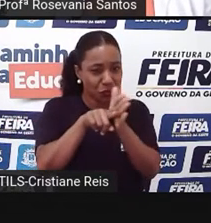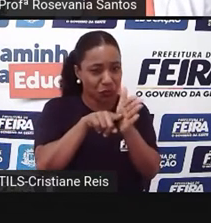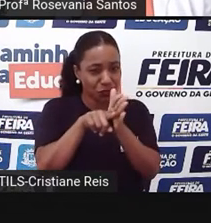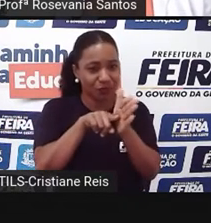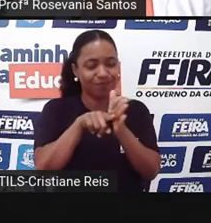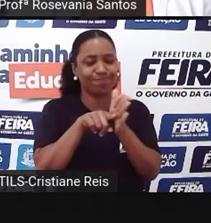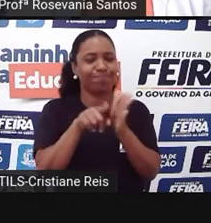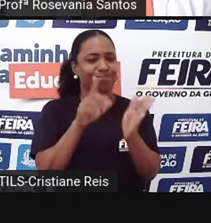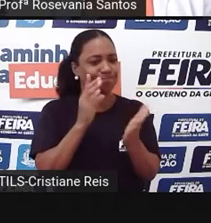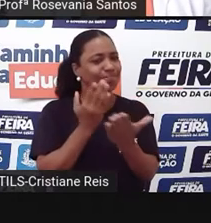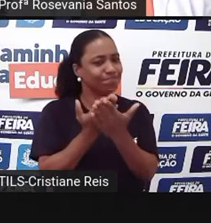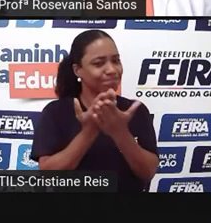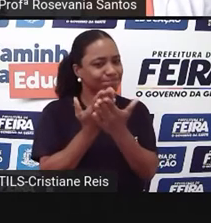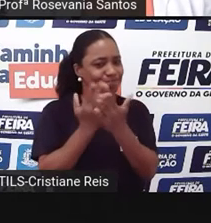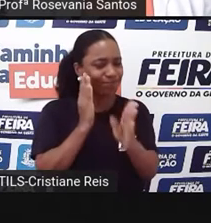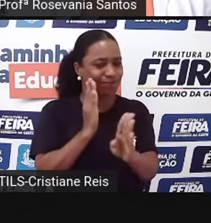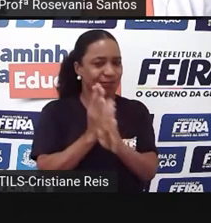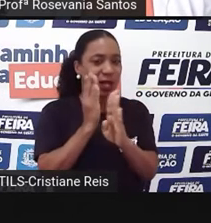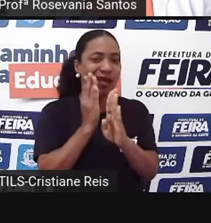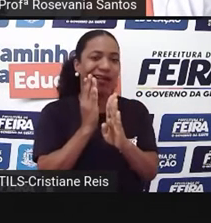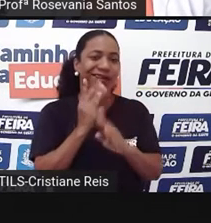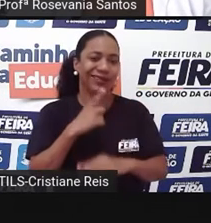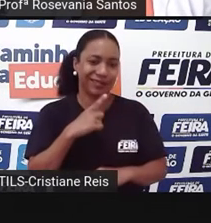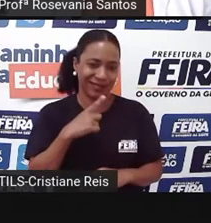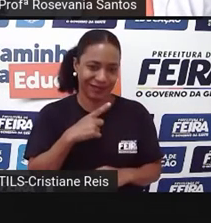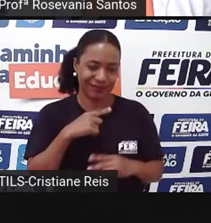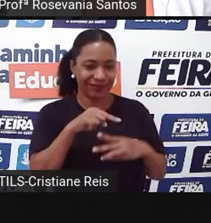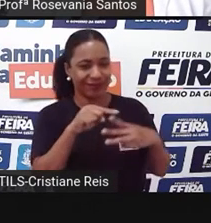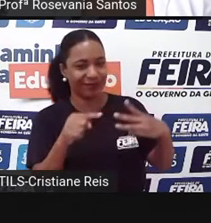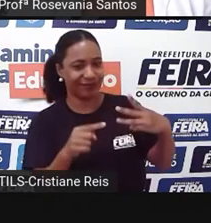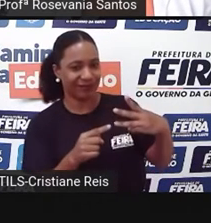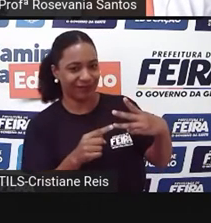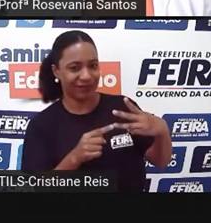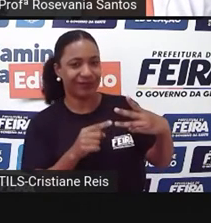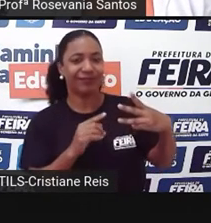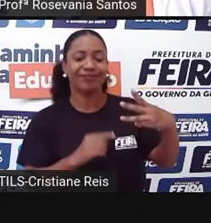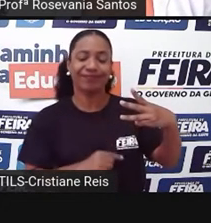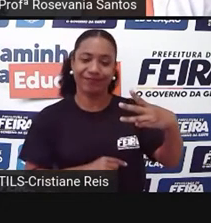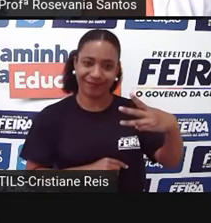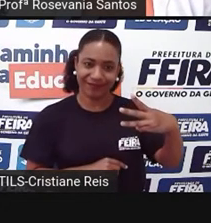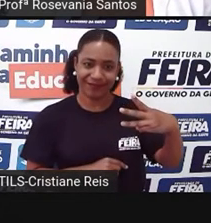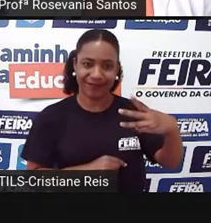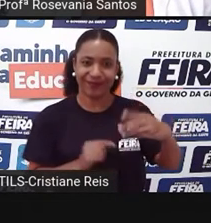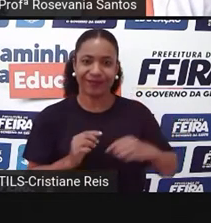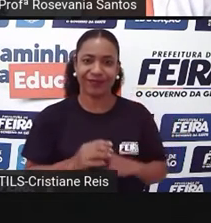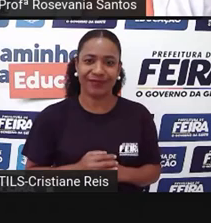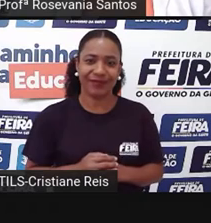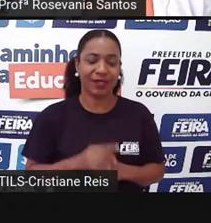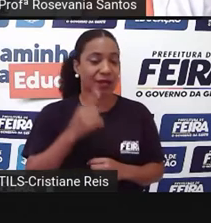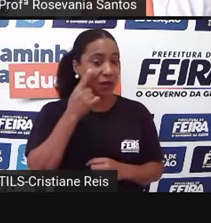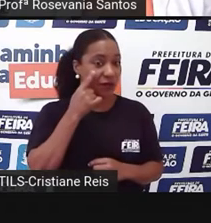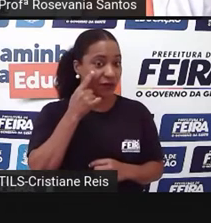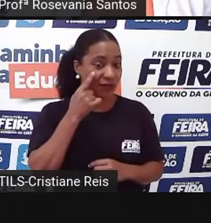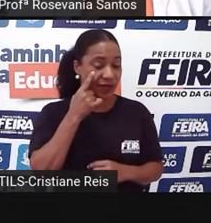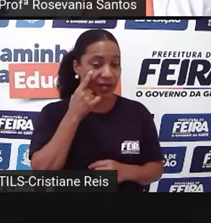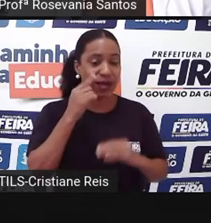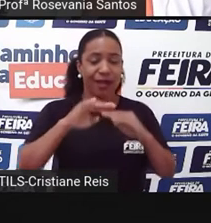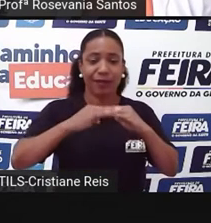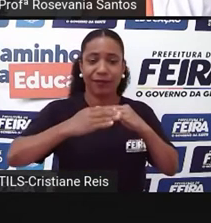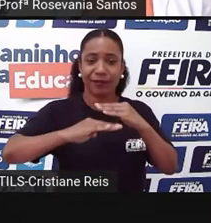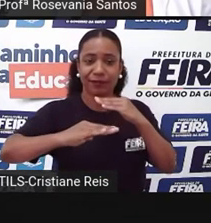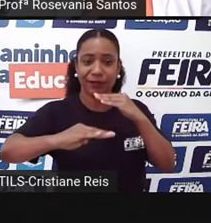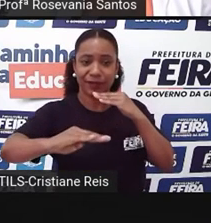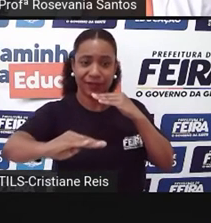depressões, e a área de planície ficou reservada, praticamente, né, essa partezinha aqui do litoral, a área